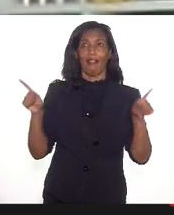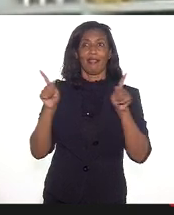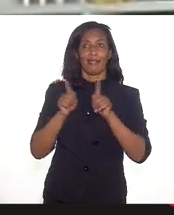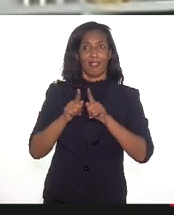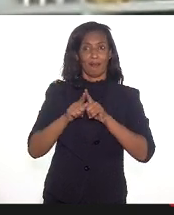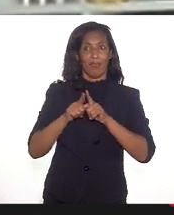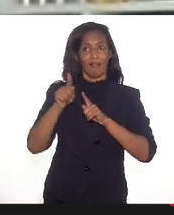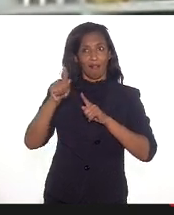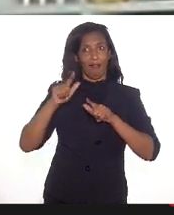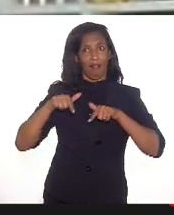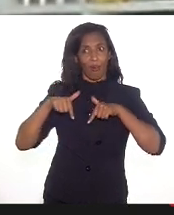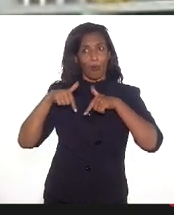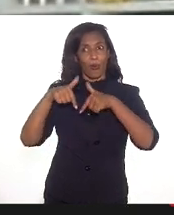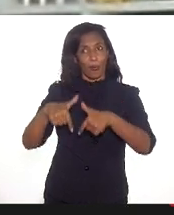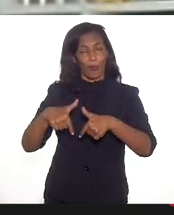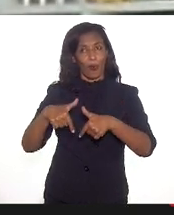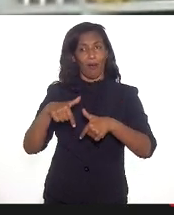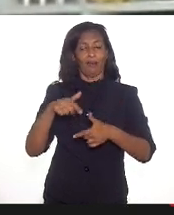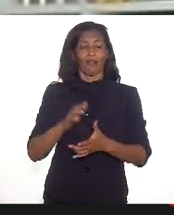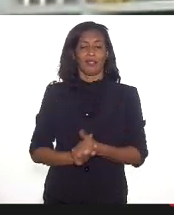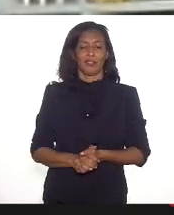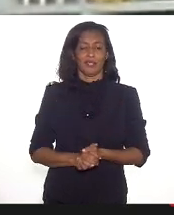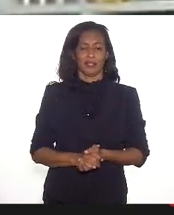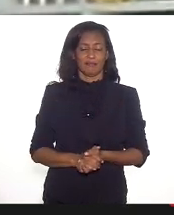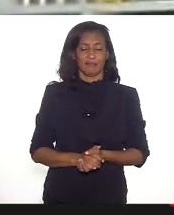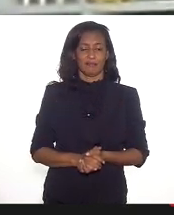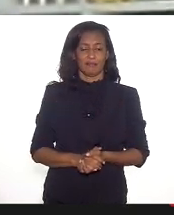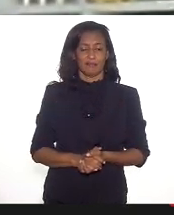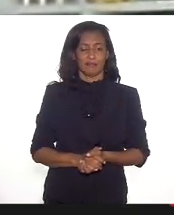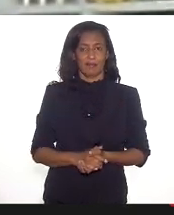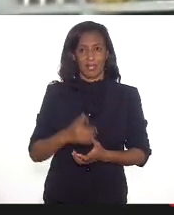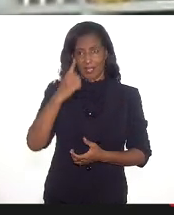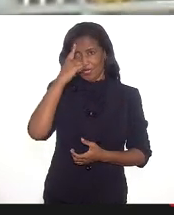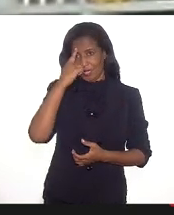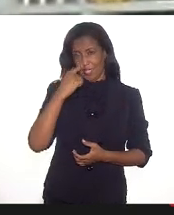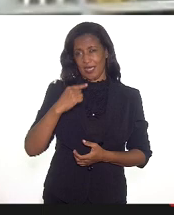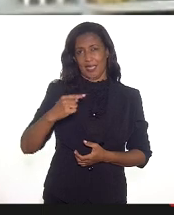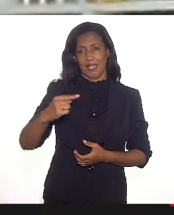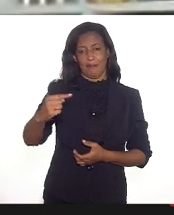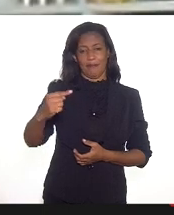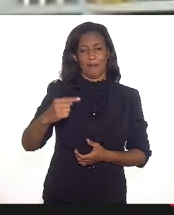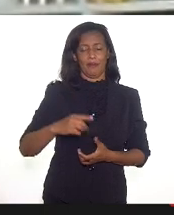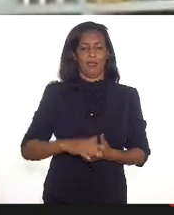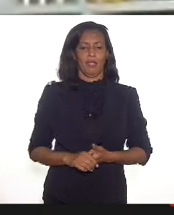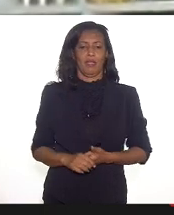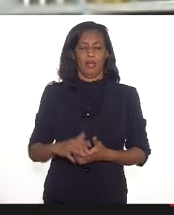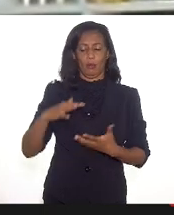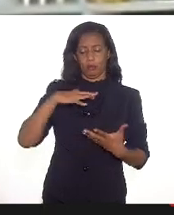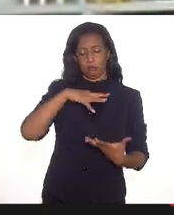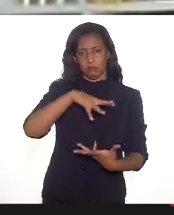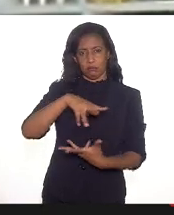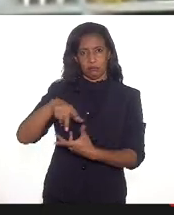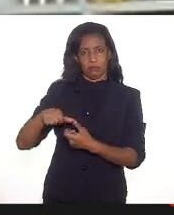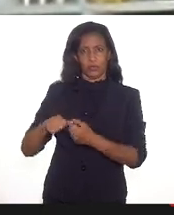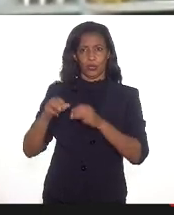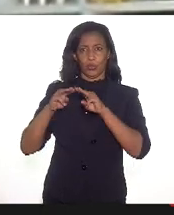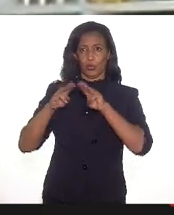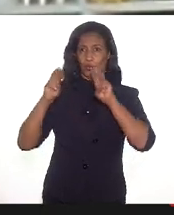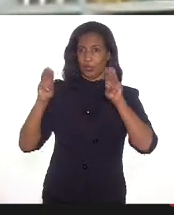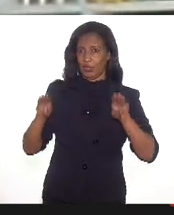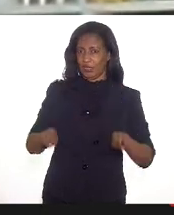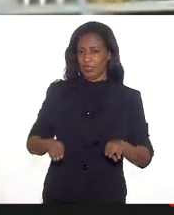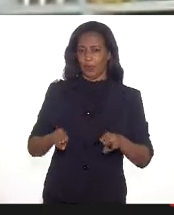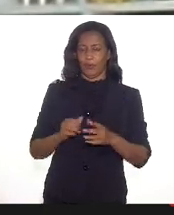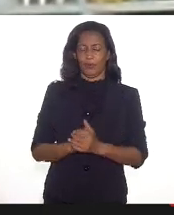que é uma iniciativa que se coloca na Semana Comemoração Internacional de Museus, que é dia 18 de maio,